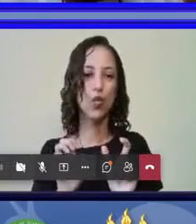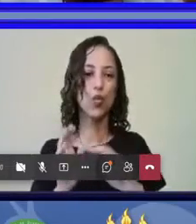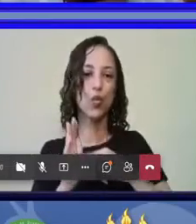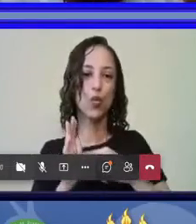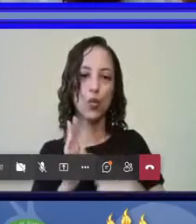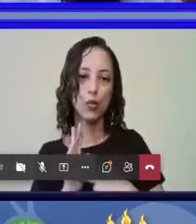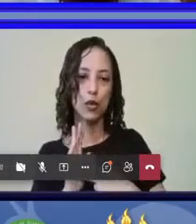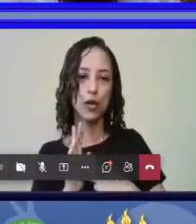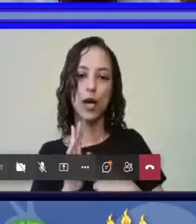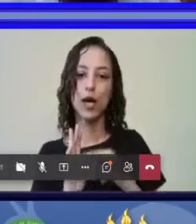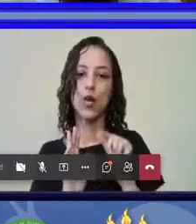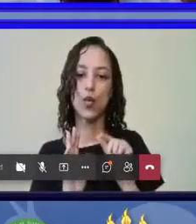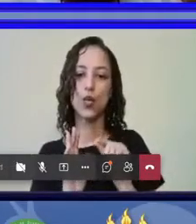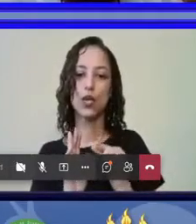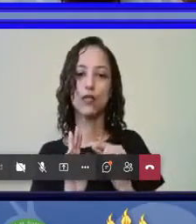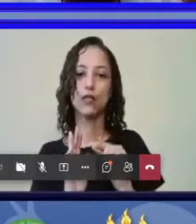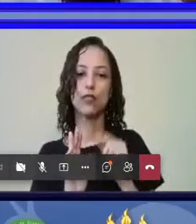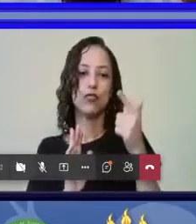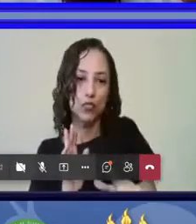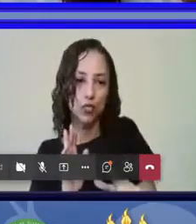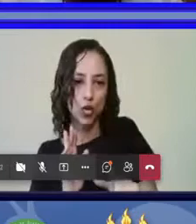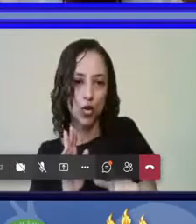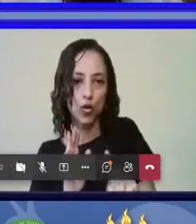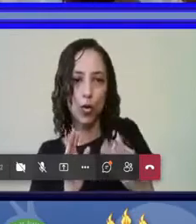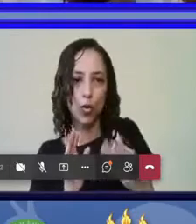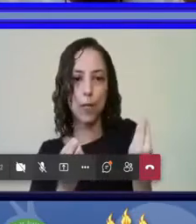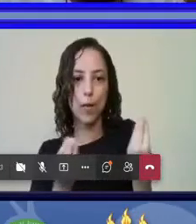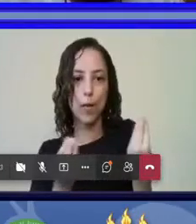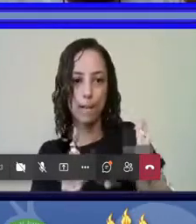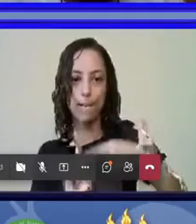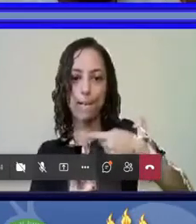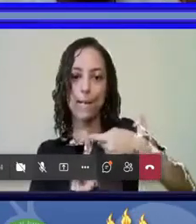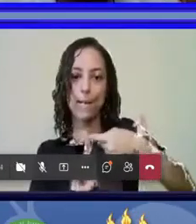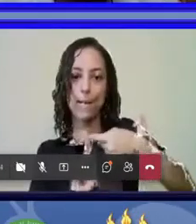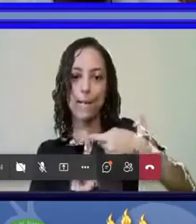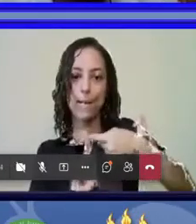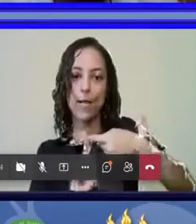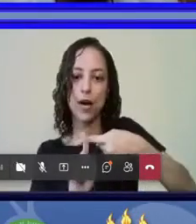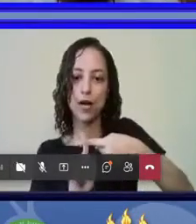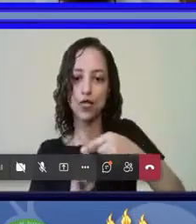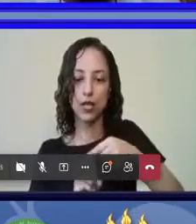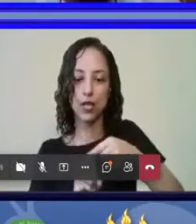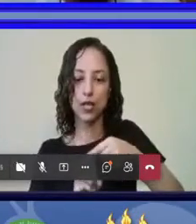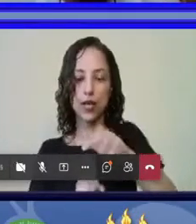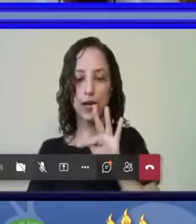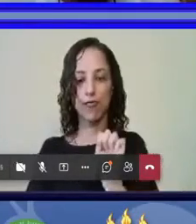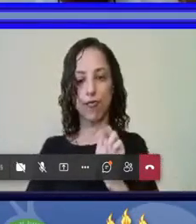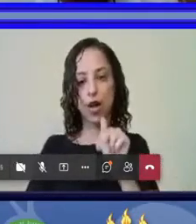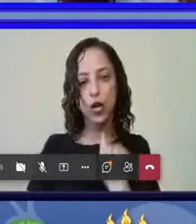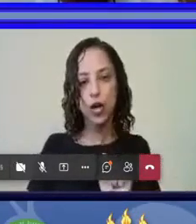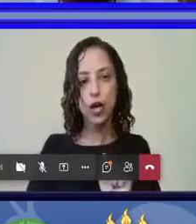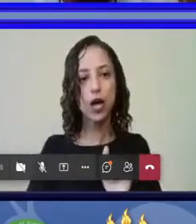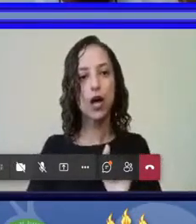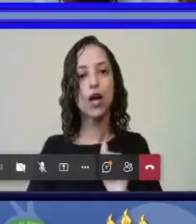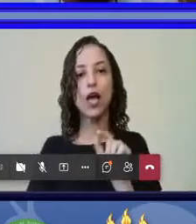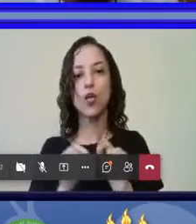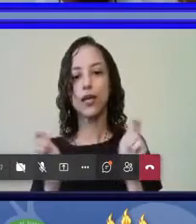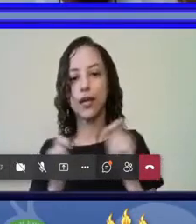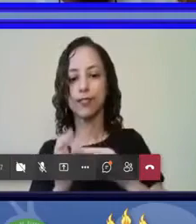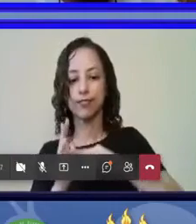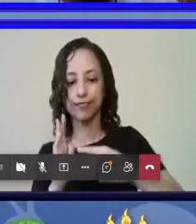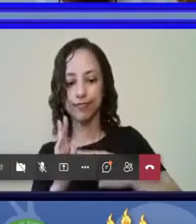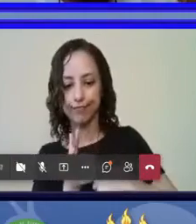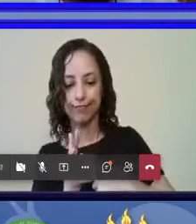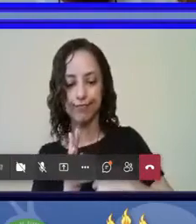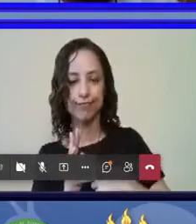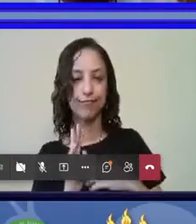a primeira sílaba de repatriar, mais fauna. E o que é repatriar? É trazer para